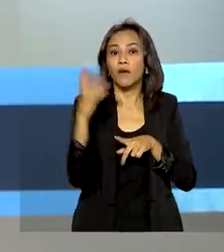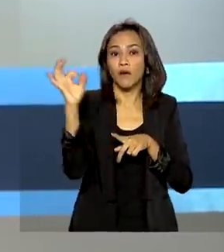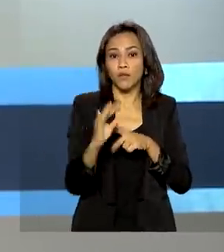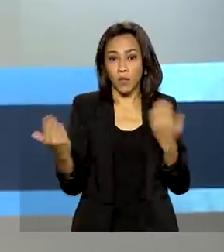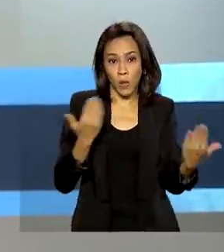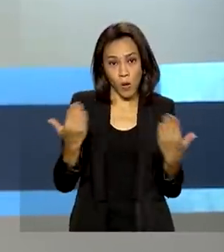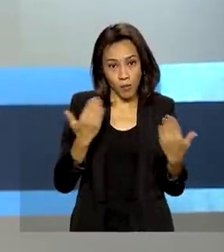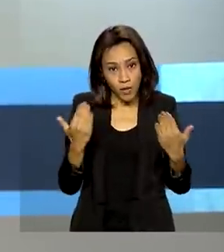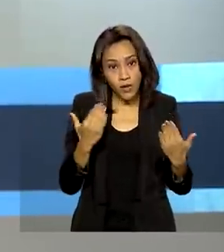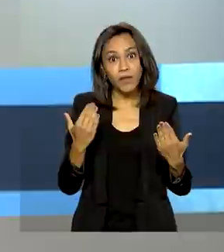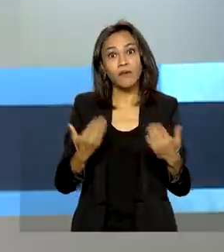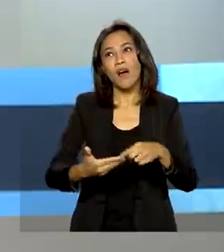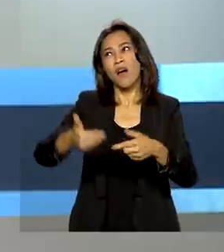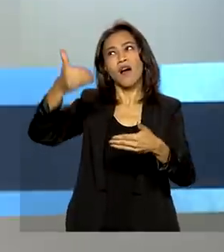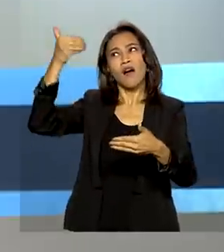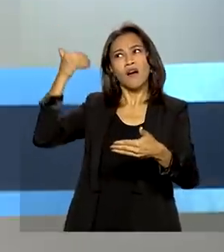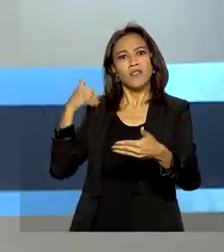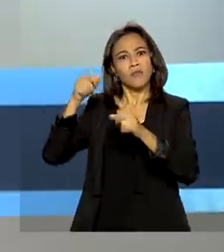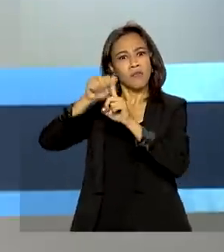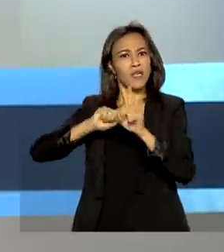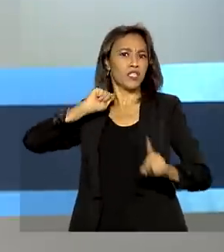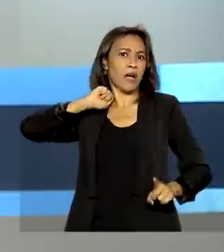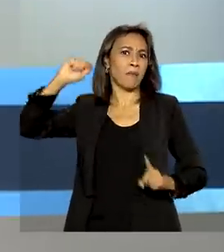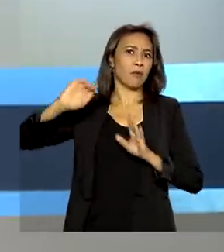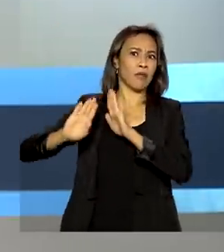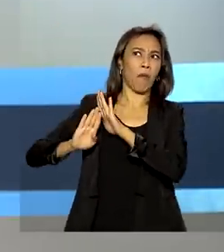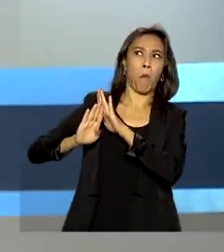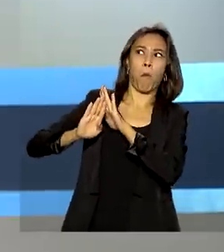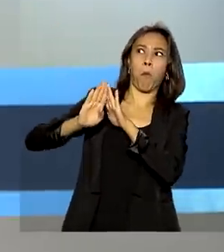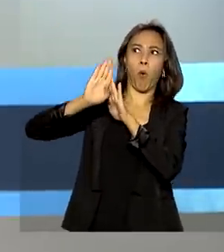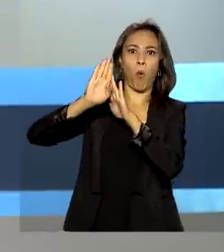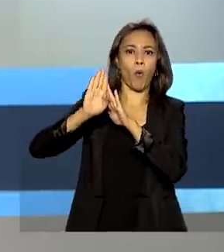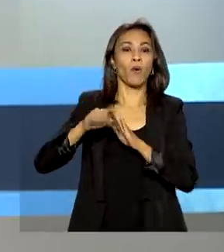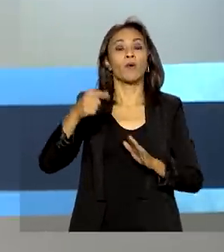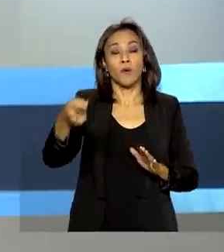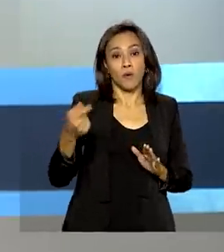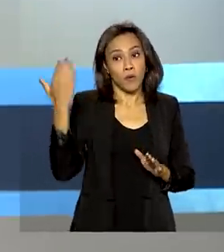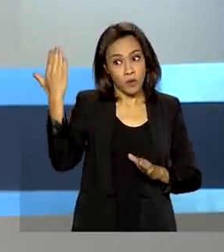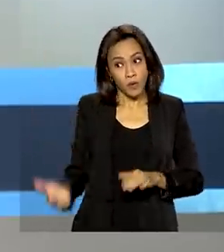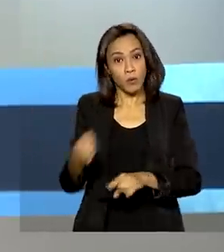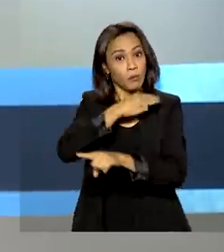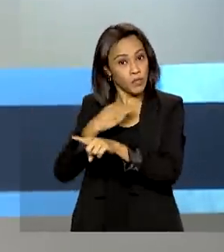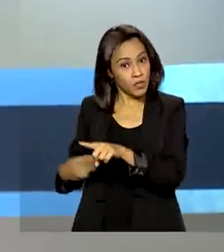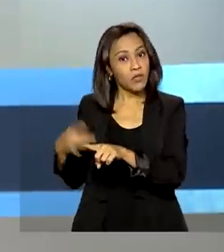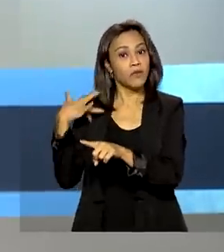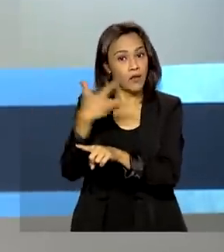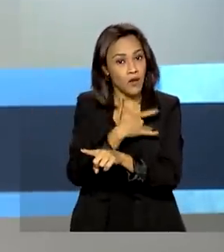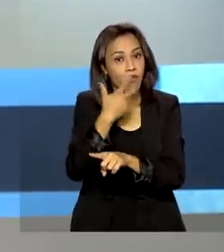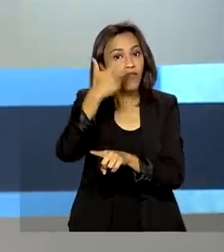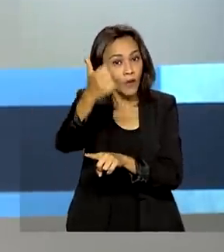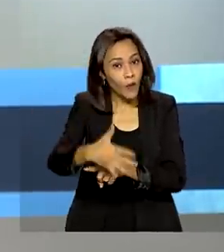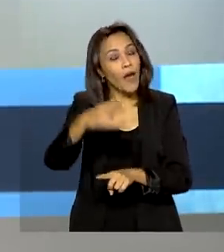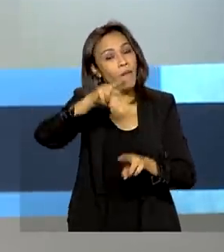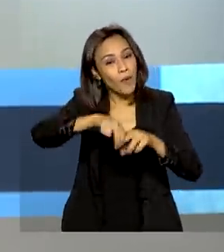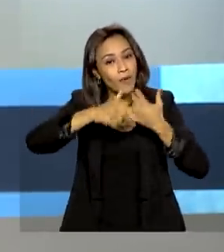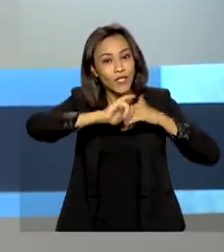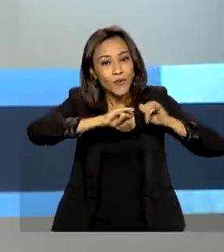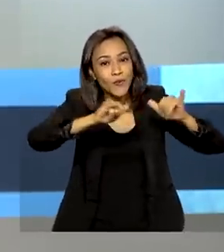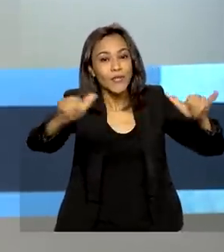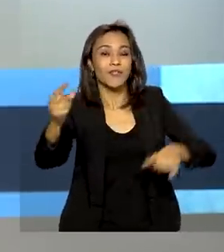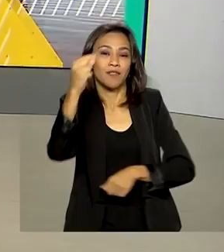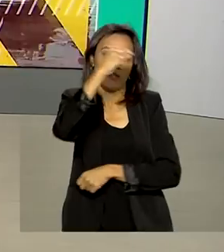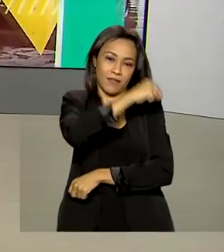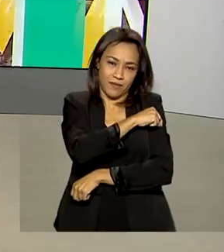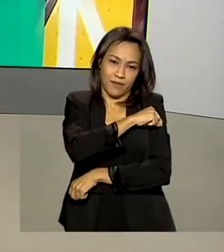comparação com o pico da pandemia em abril. Para o ministro da Saúde, Marcelo Queiroga, esse cenário é resultado da campanha de vacinação.